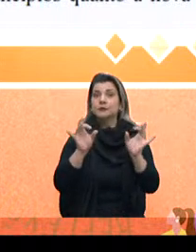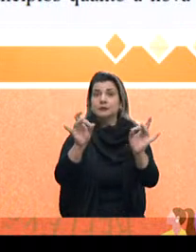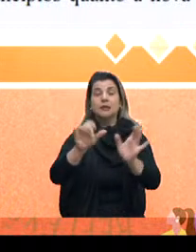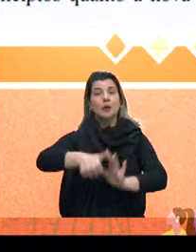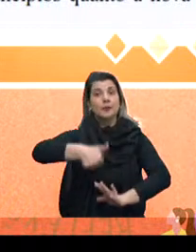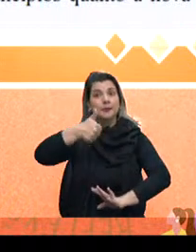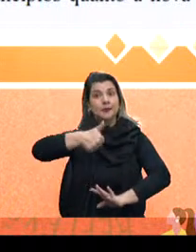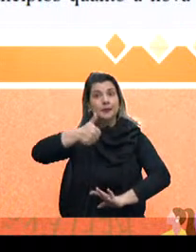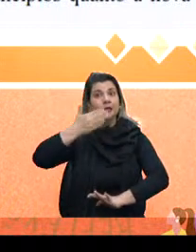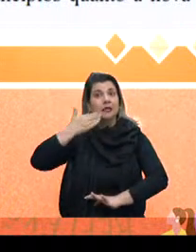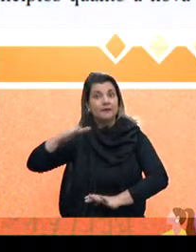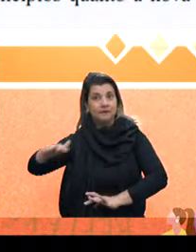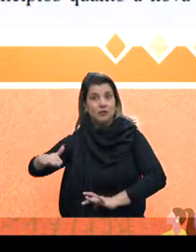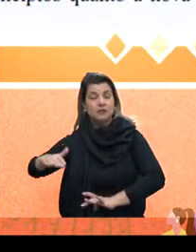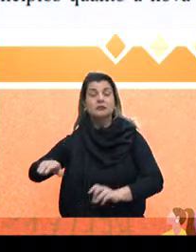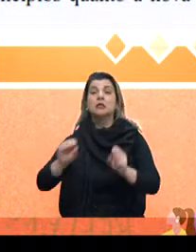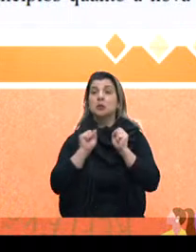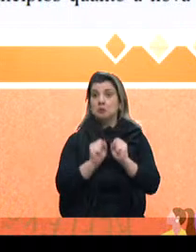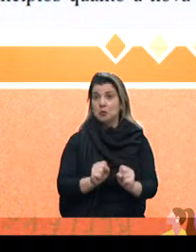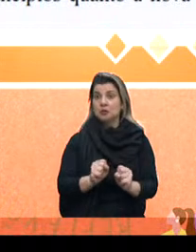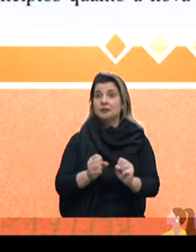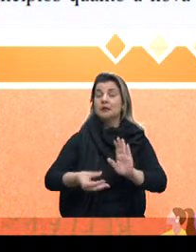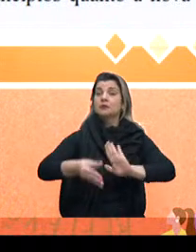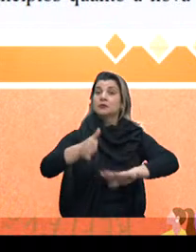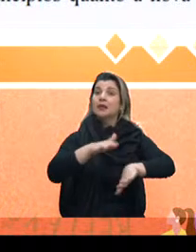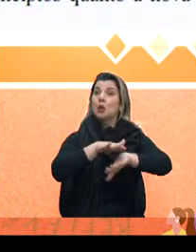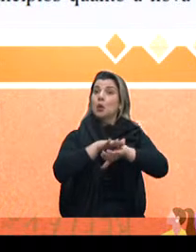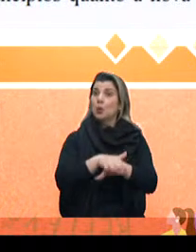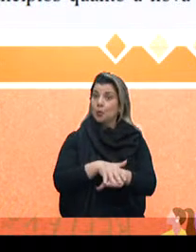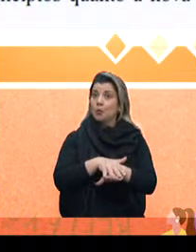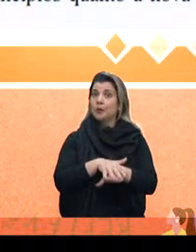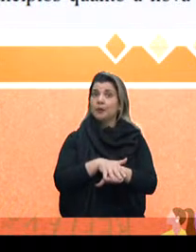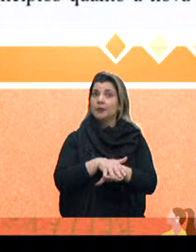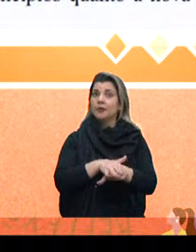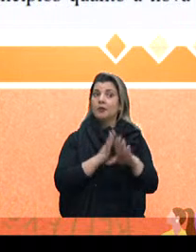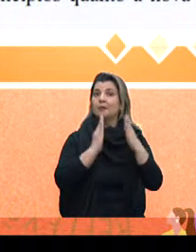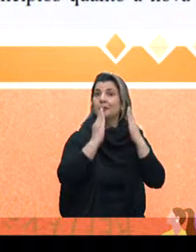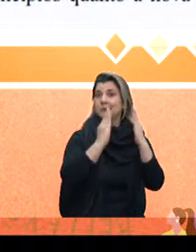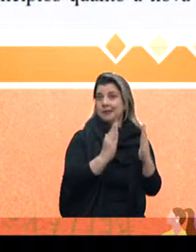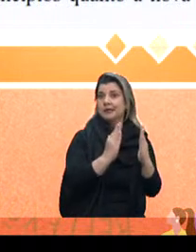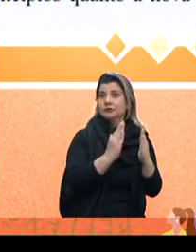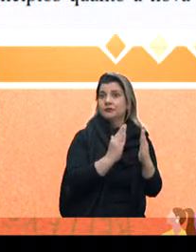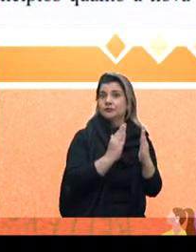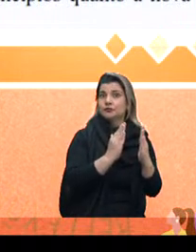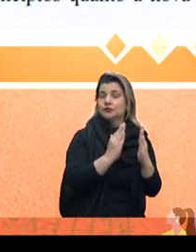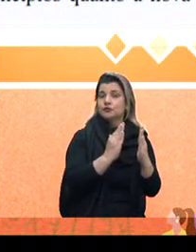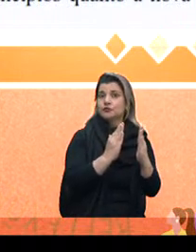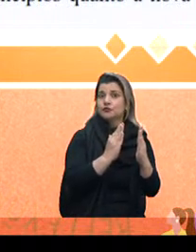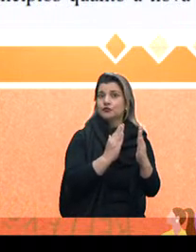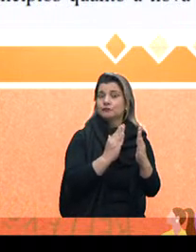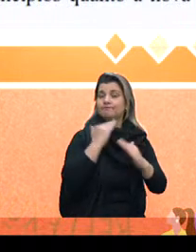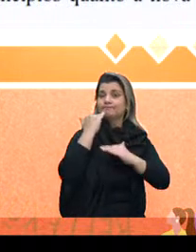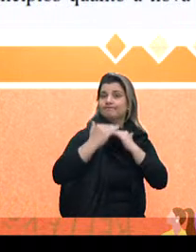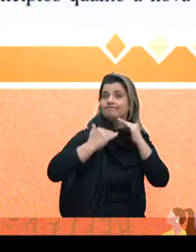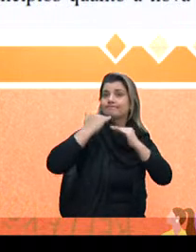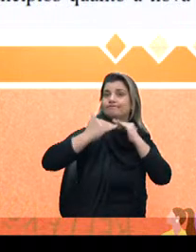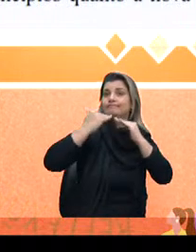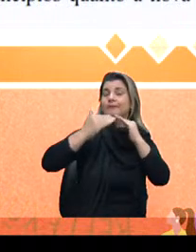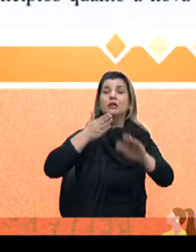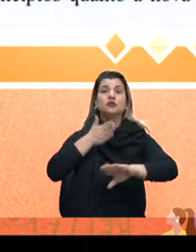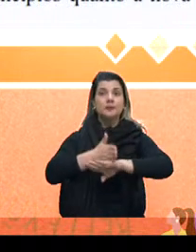primeira infância e, com isso, nós poderíamos incluir esse critério como parte do cômputo da progressão de